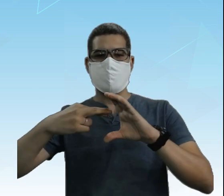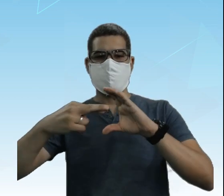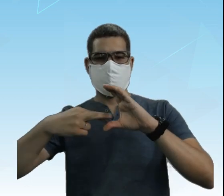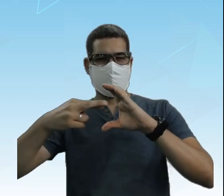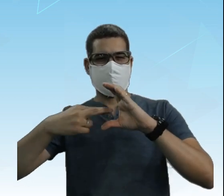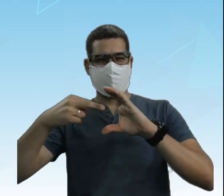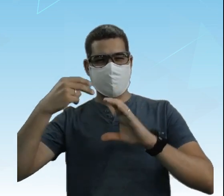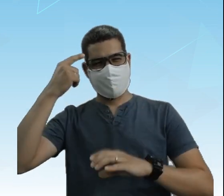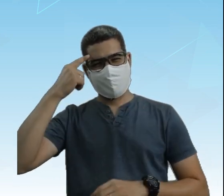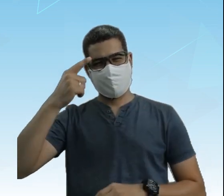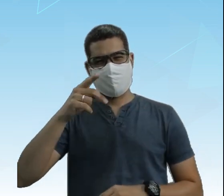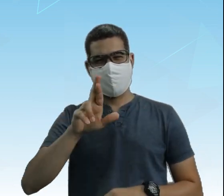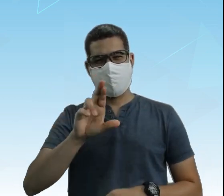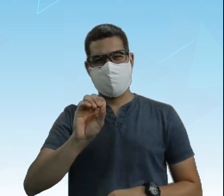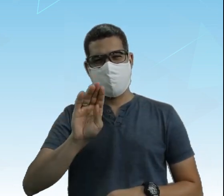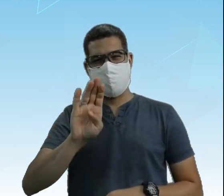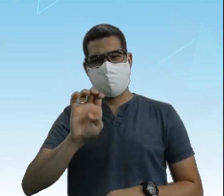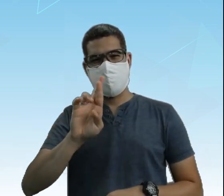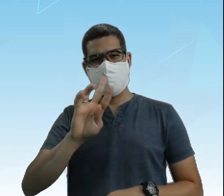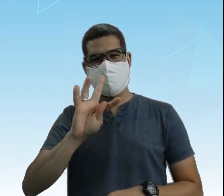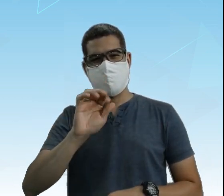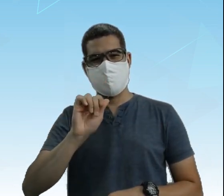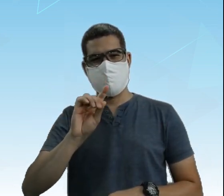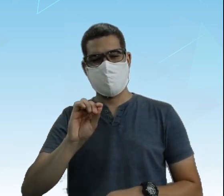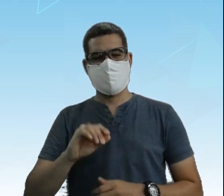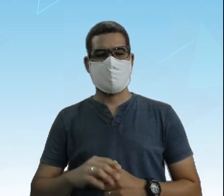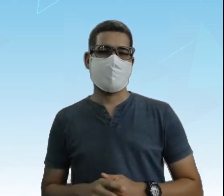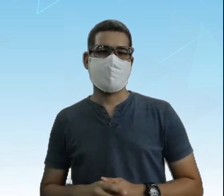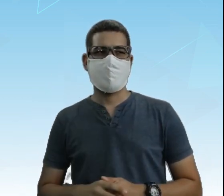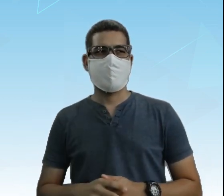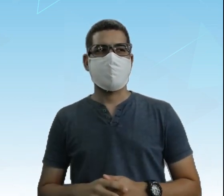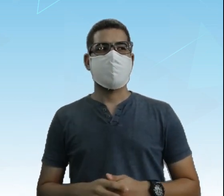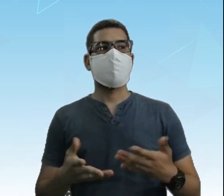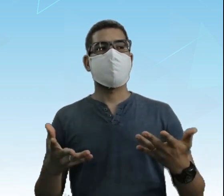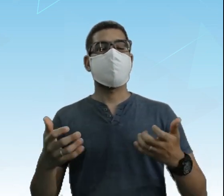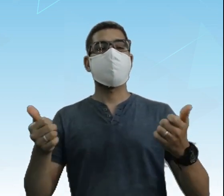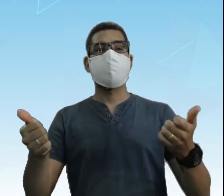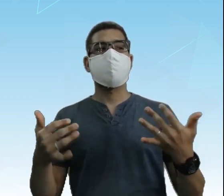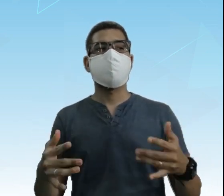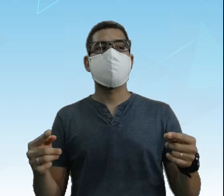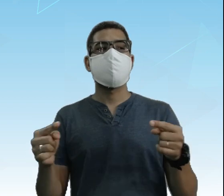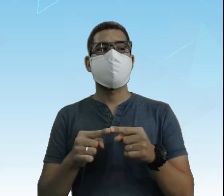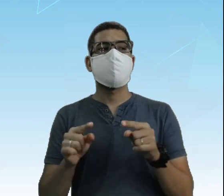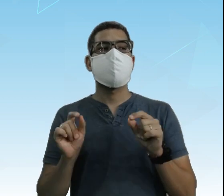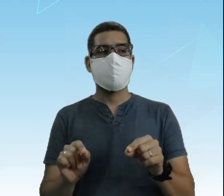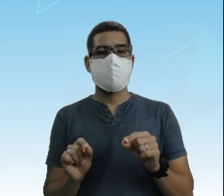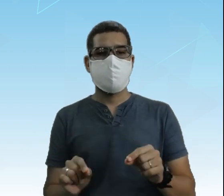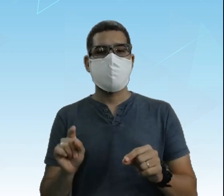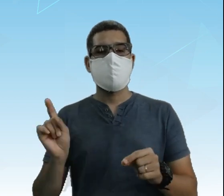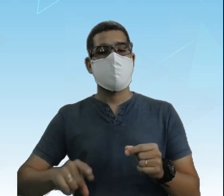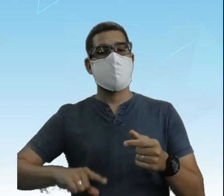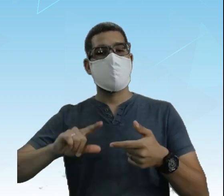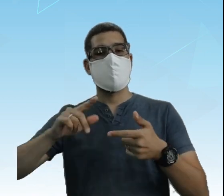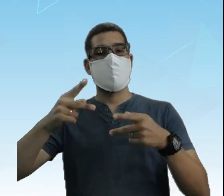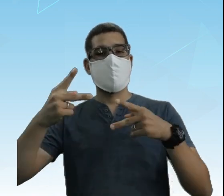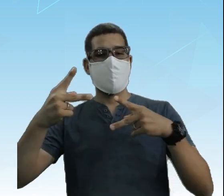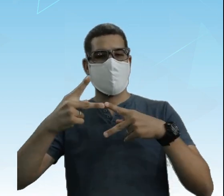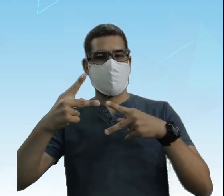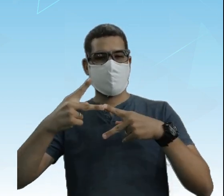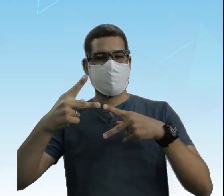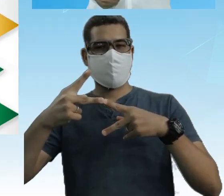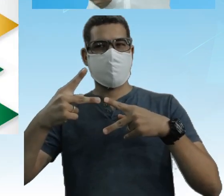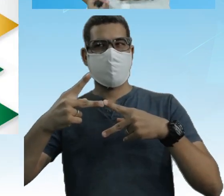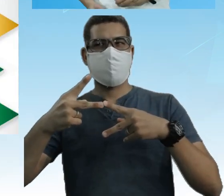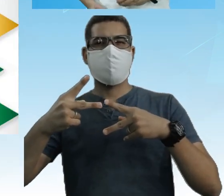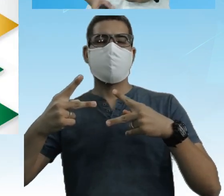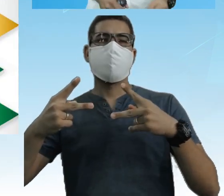transmissão, tudo junto, sem acento, fechou? Vamos lá então, vou falar um pouquinho já direto para vocês sobre polígonos Claro, a gente vai